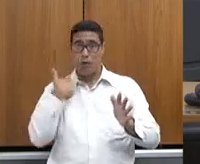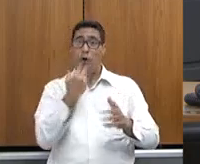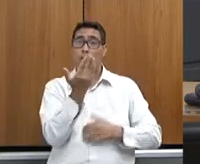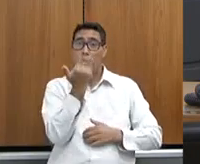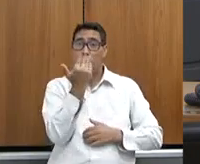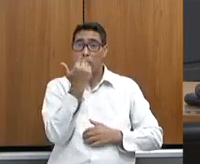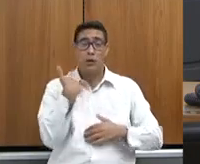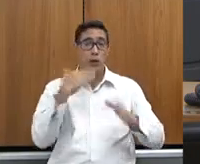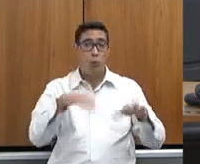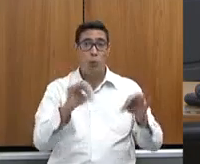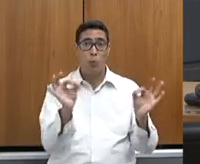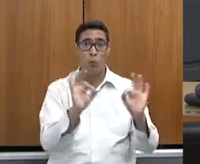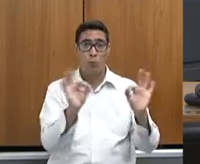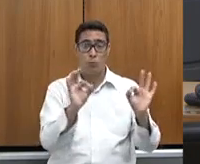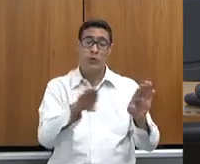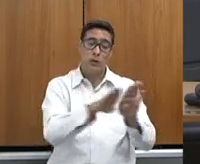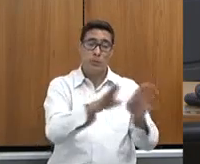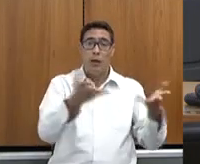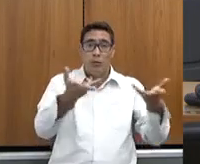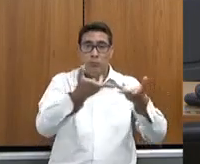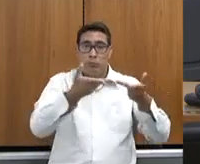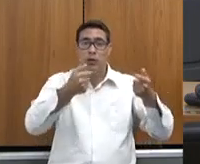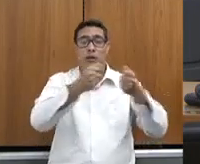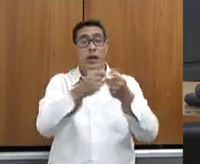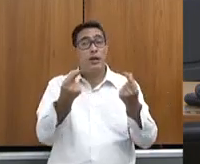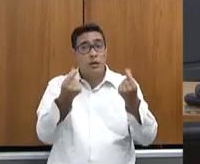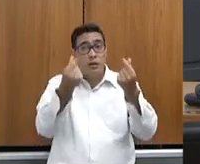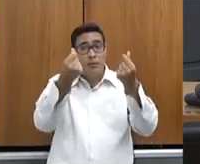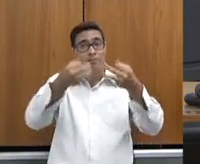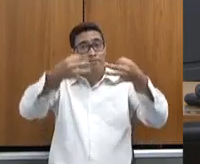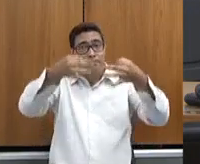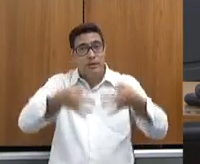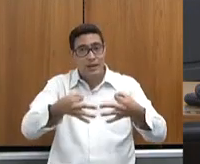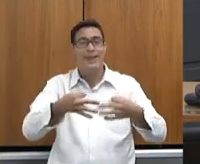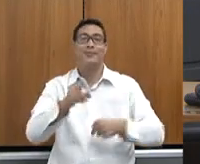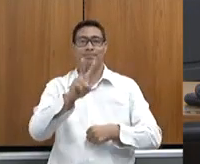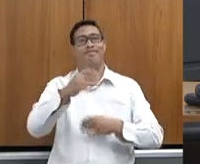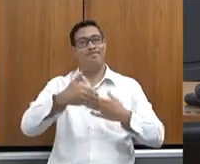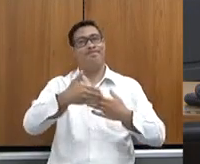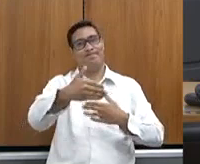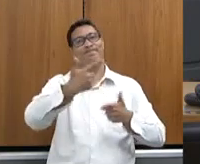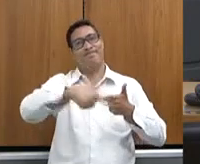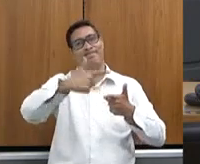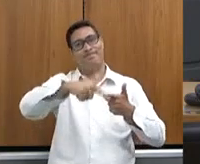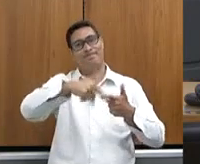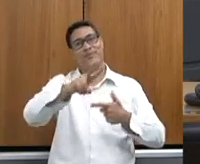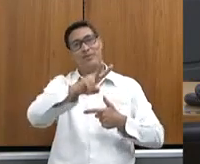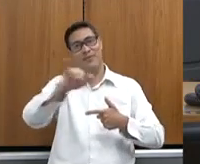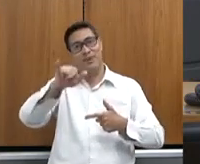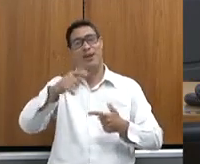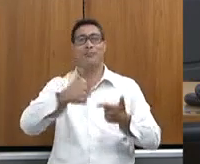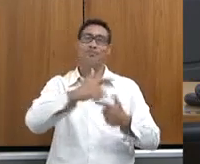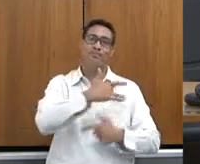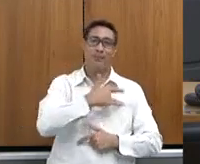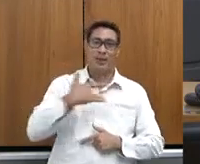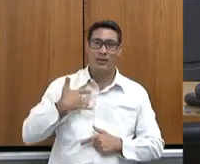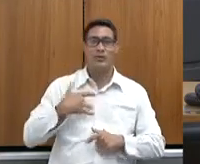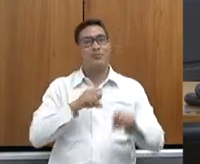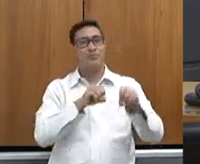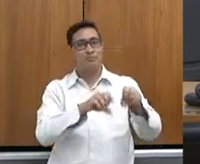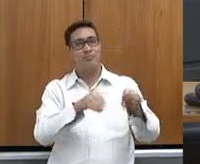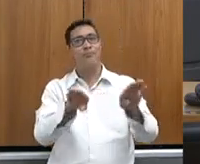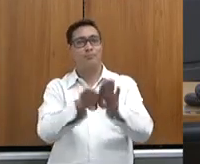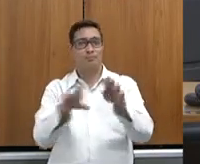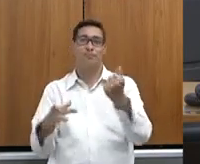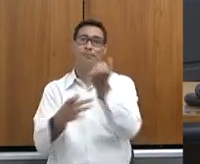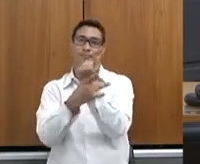qualidade e preço adequado, nós teremos problemas na saúde, na educação e na segurança